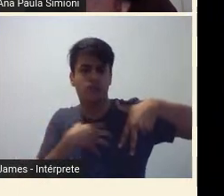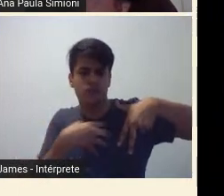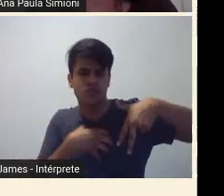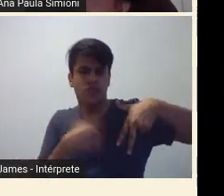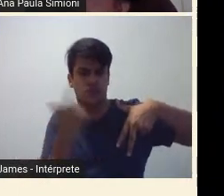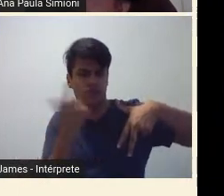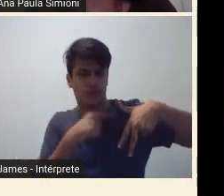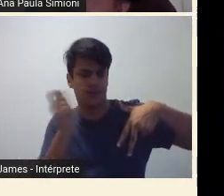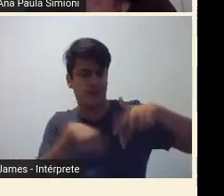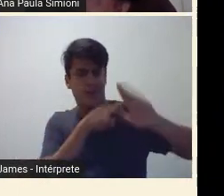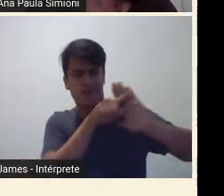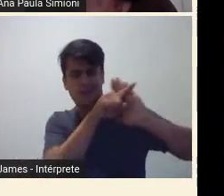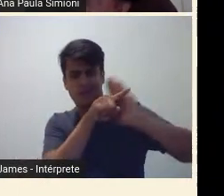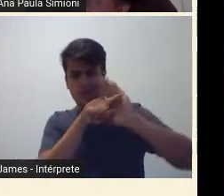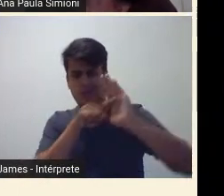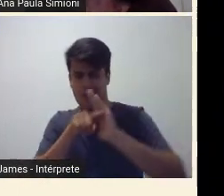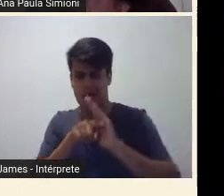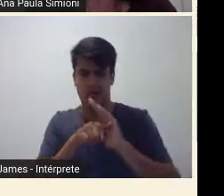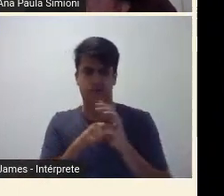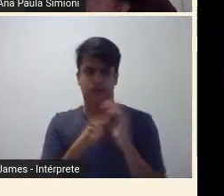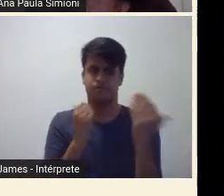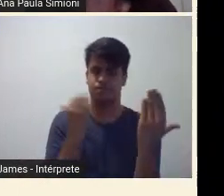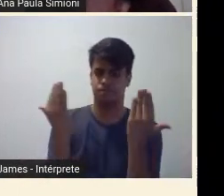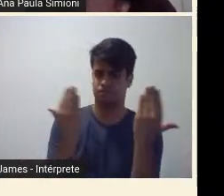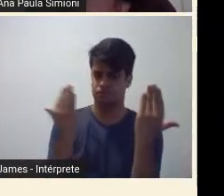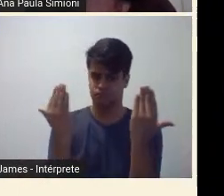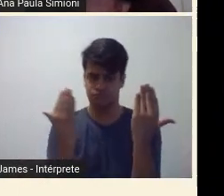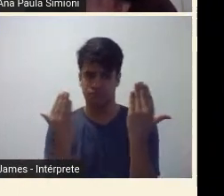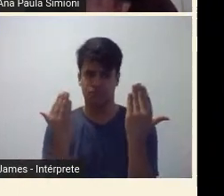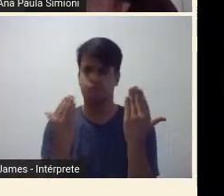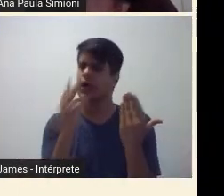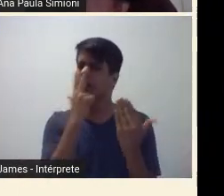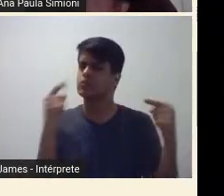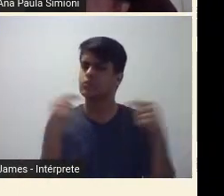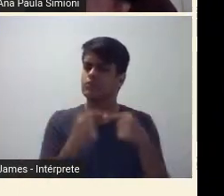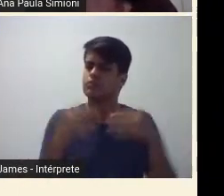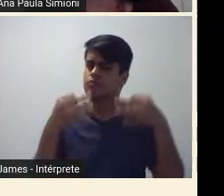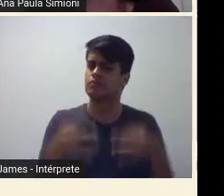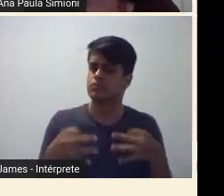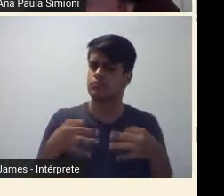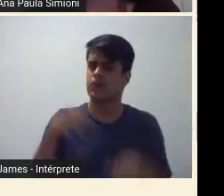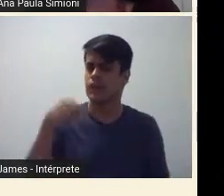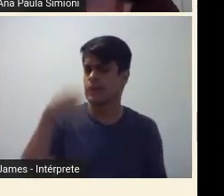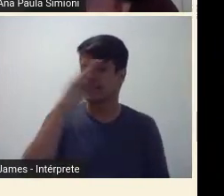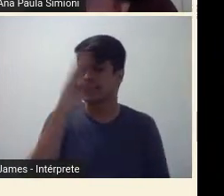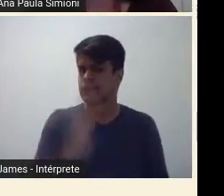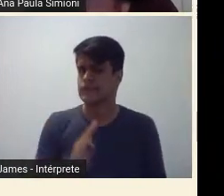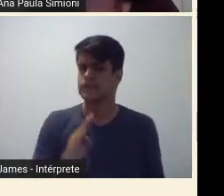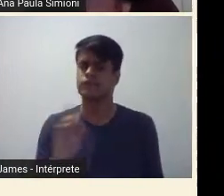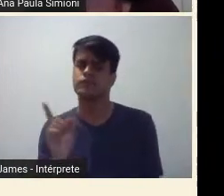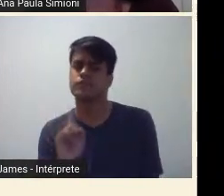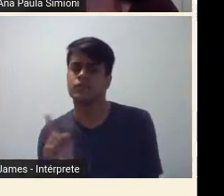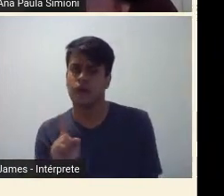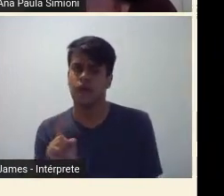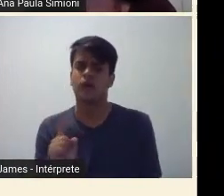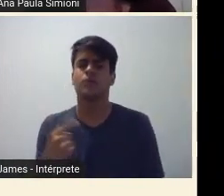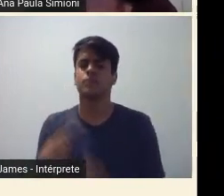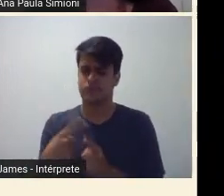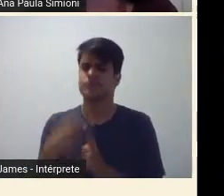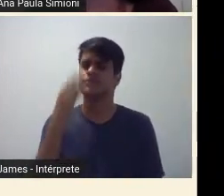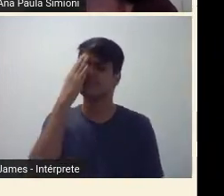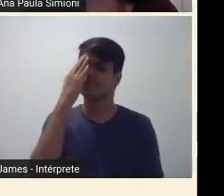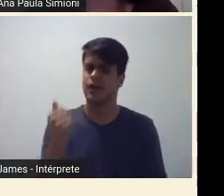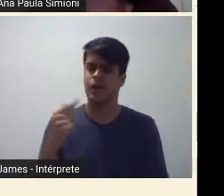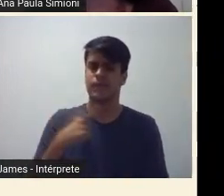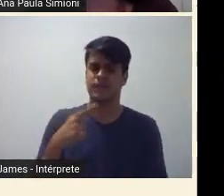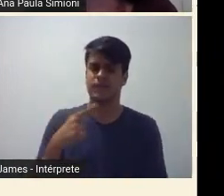enquanto um paradigma epistemológico, faz sentido no Brasil, num país como o nosso, em que tem essa proeminência